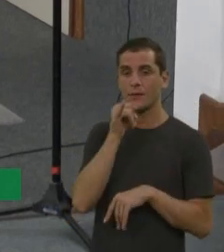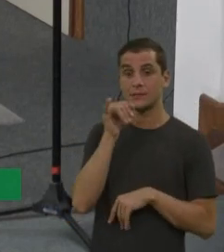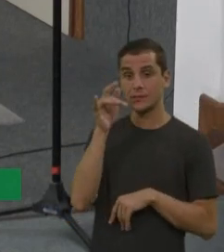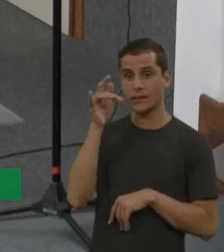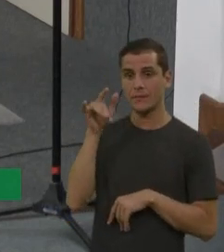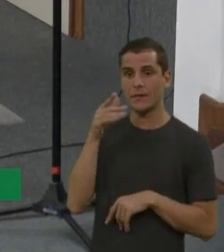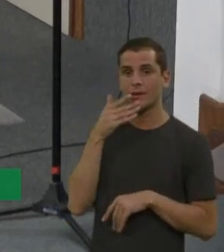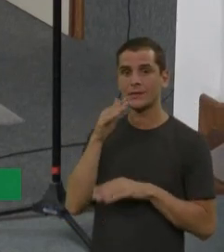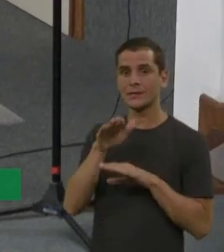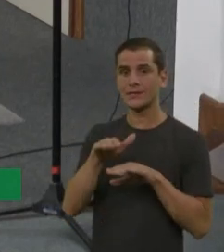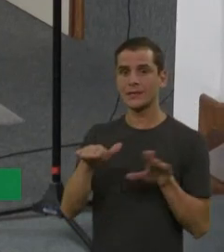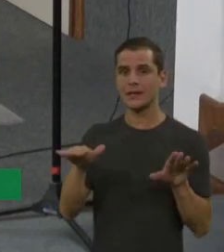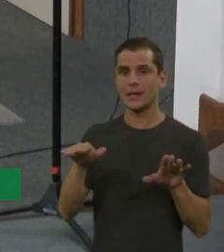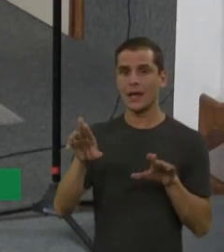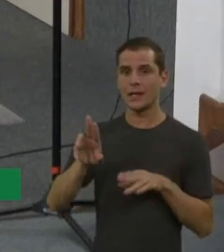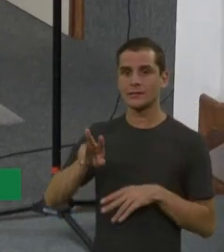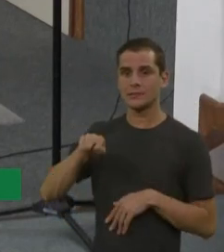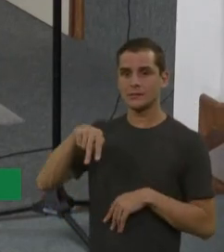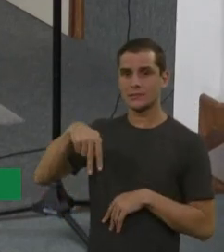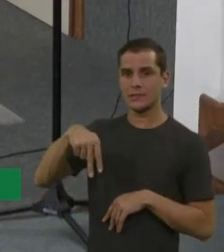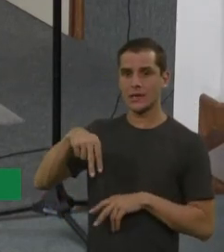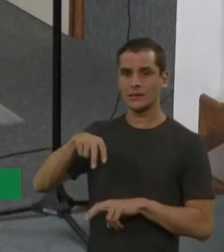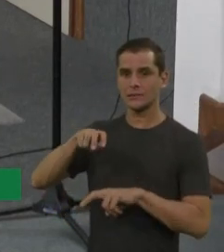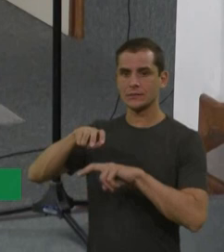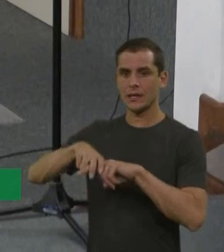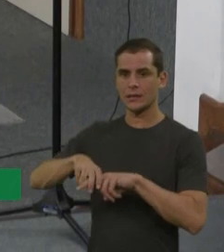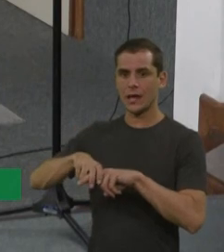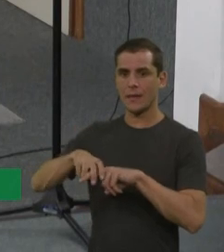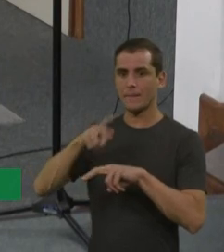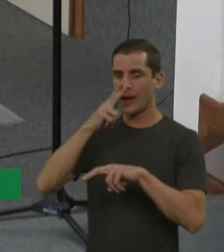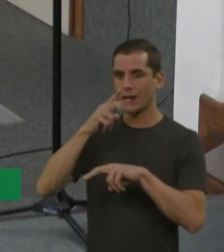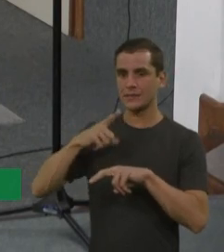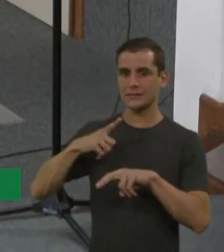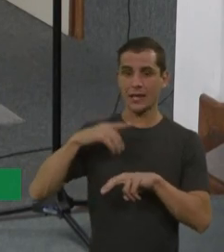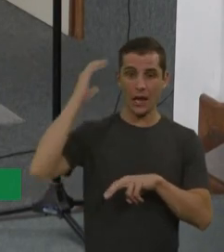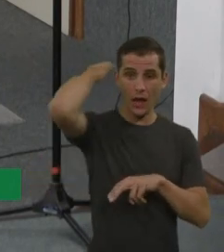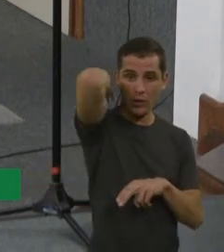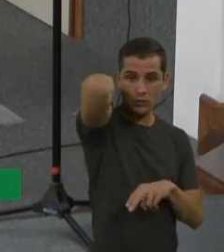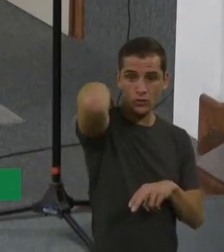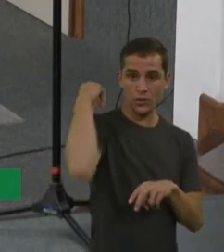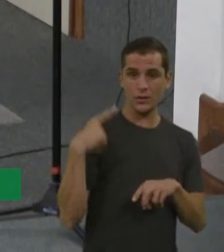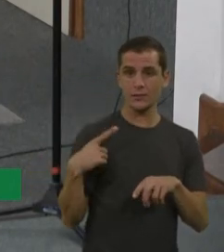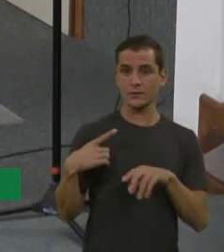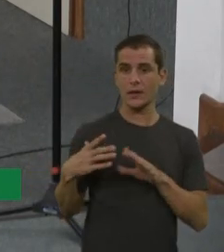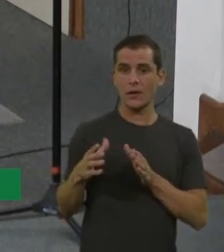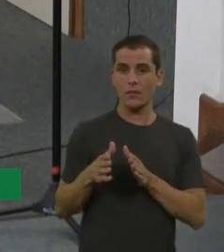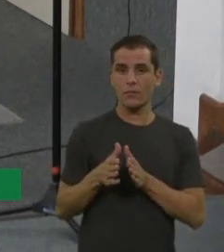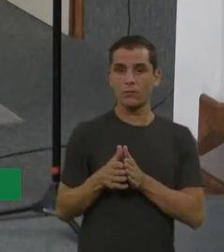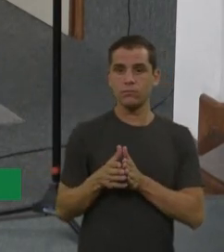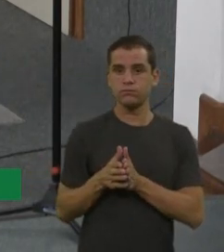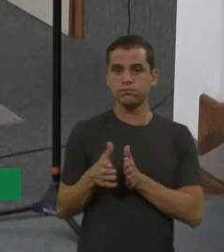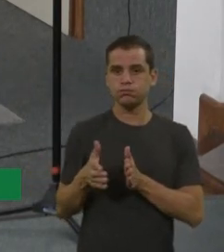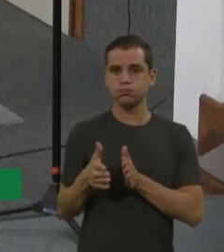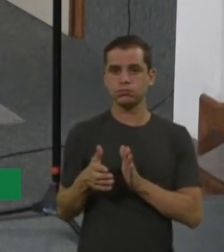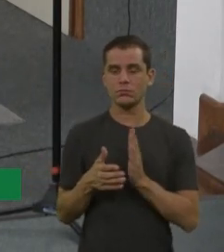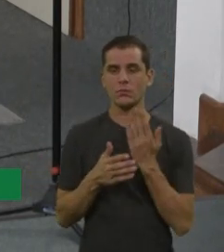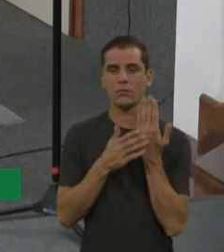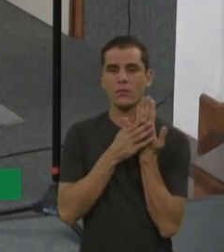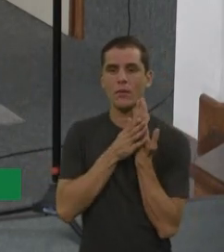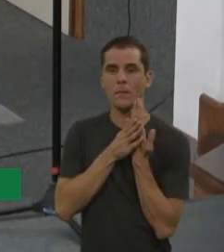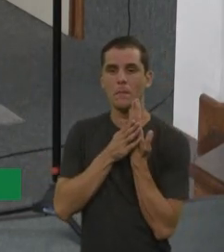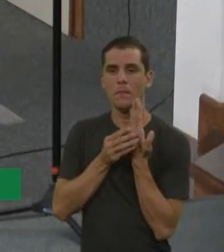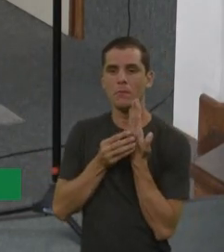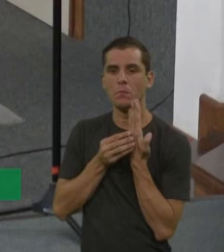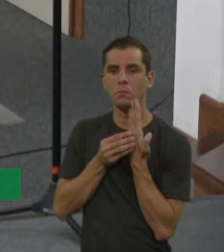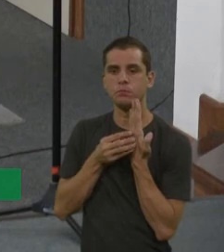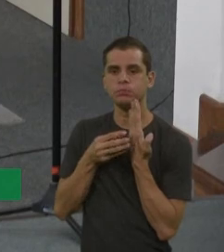que aqui faz uma protuberância. E, às vezes, tem uma mancha mongólica enorme. A gente fez diagnóstico de duas crianças com um ano e quatro meses. Isso é raríssimo. Por